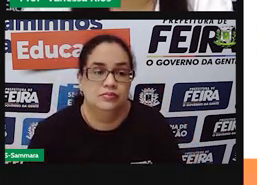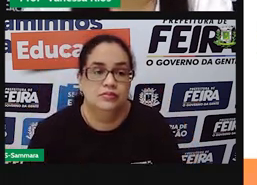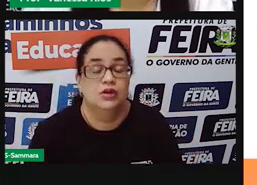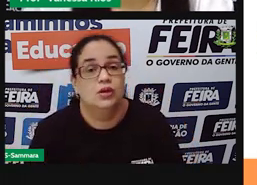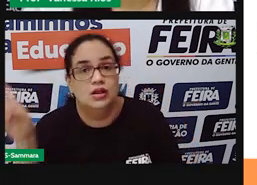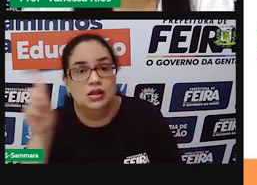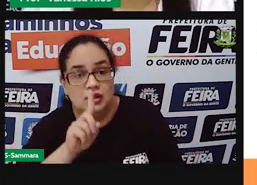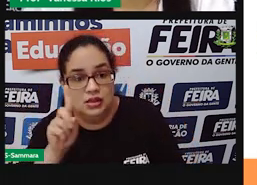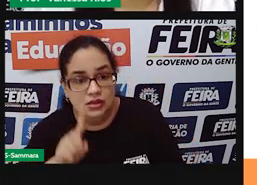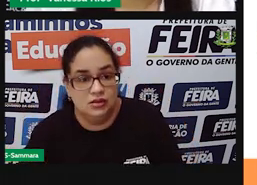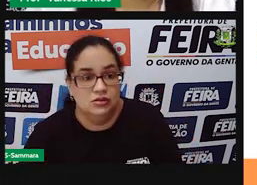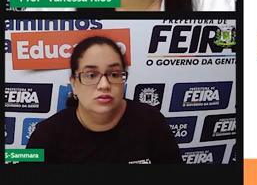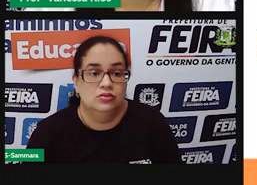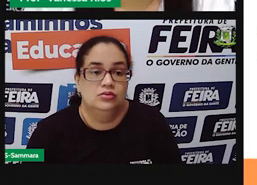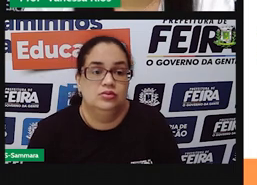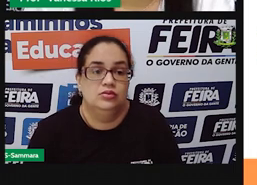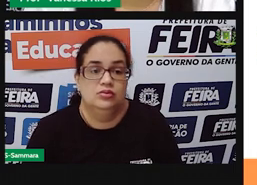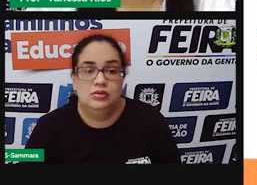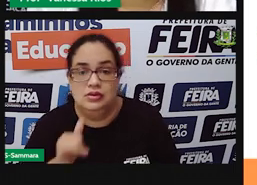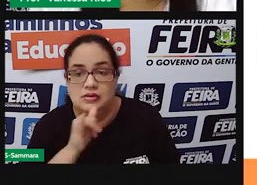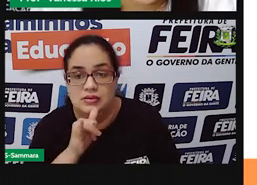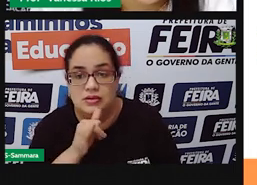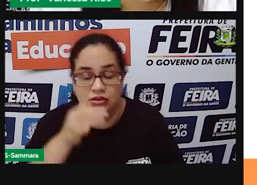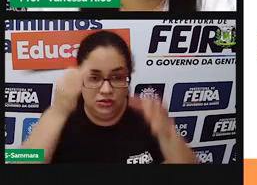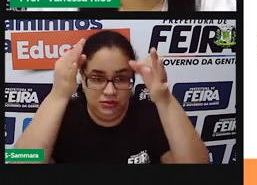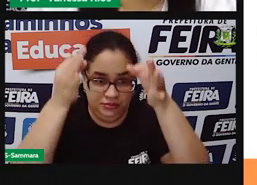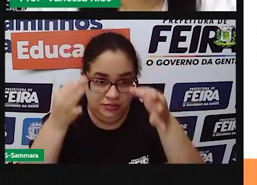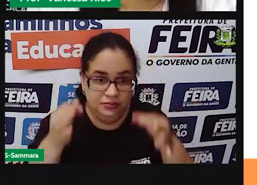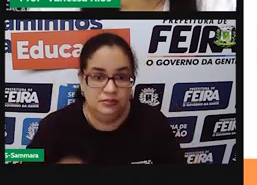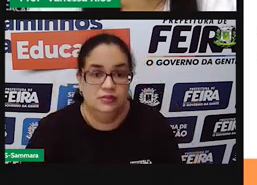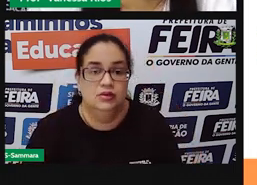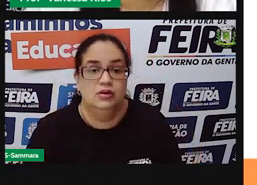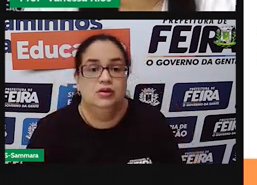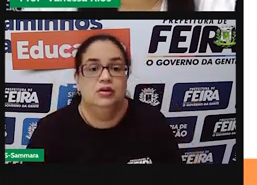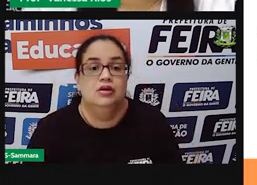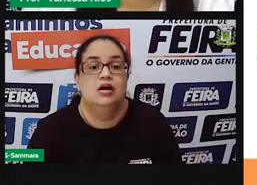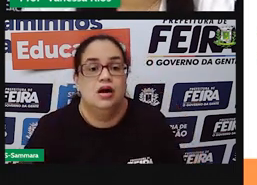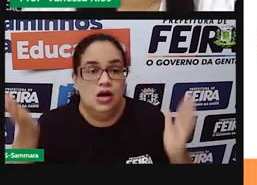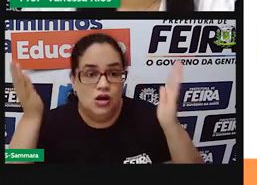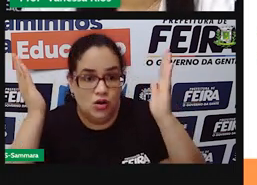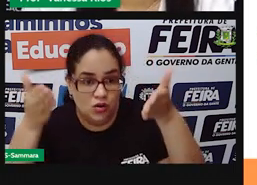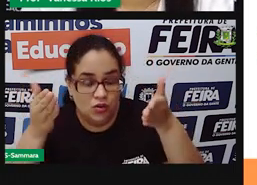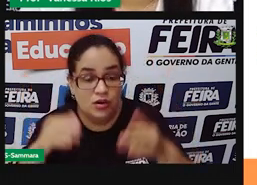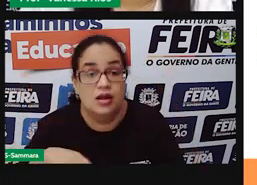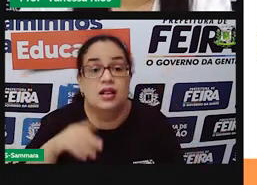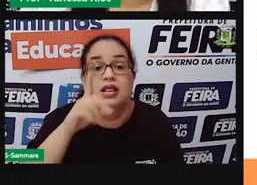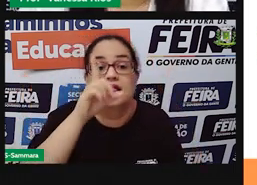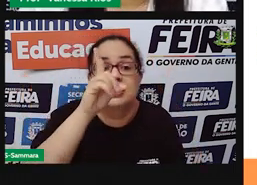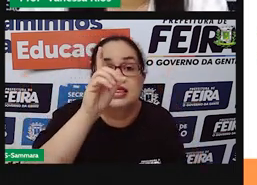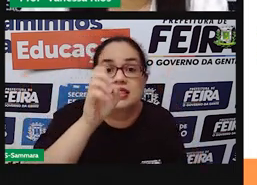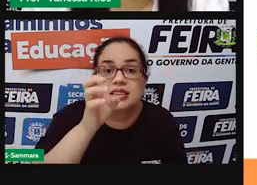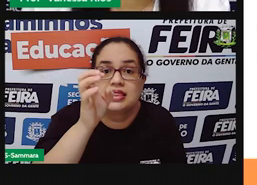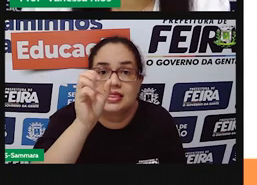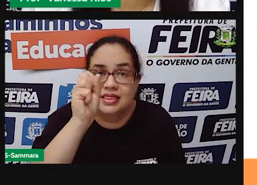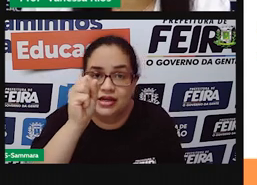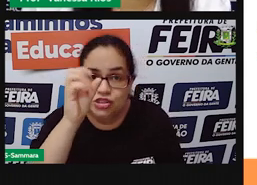negativo. E nesse caso aí é o afirmativo. Agora a gente vai passar para deste.